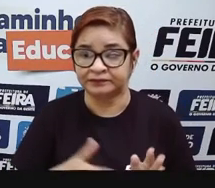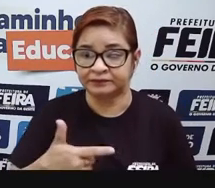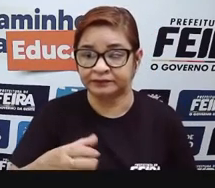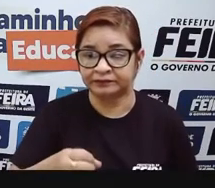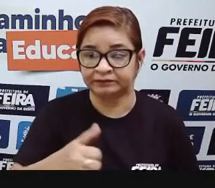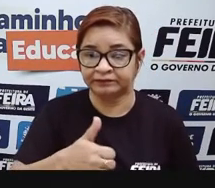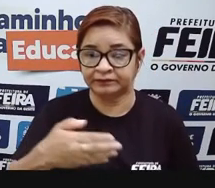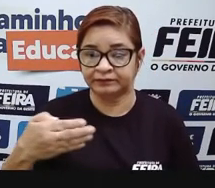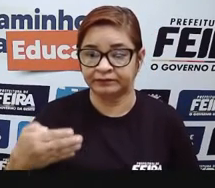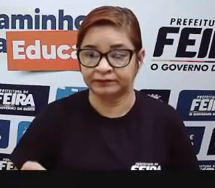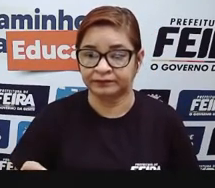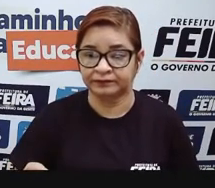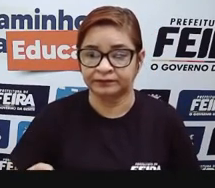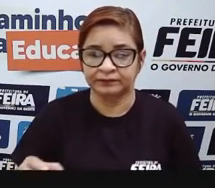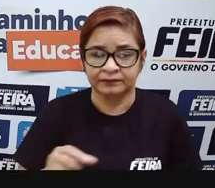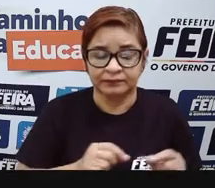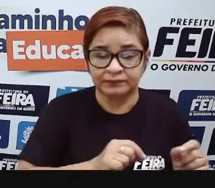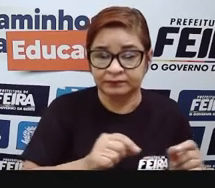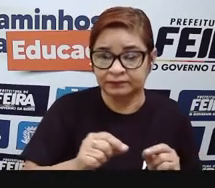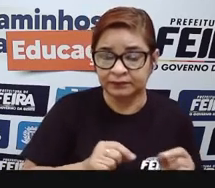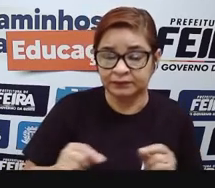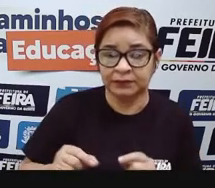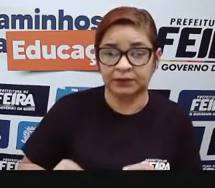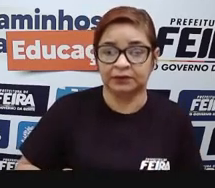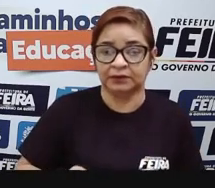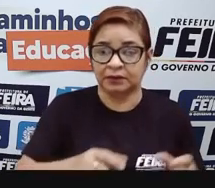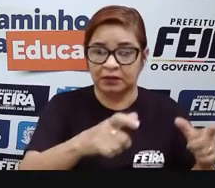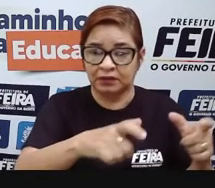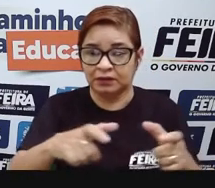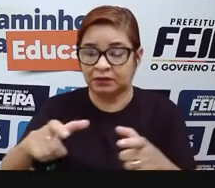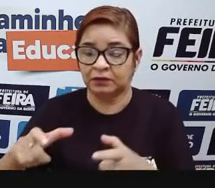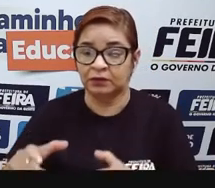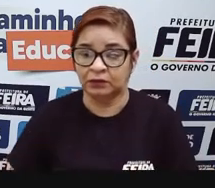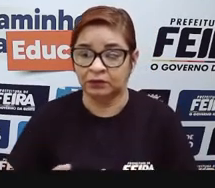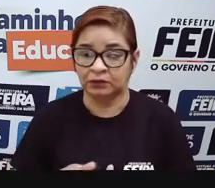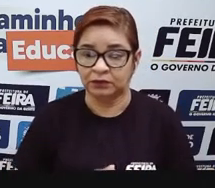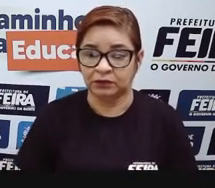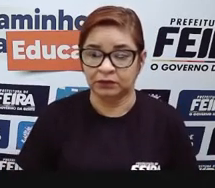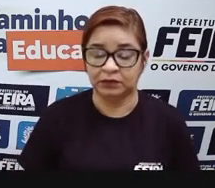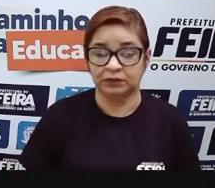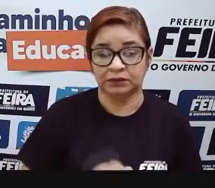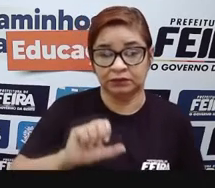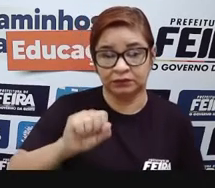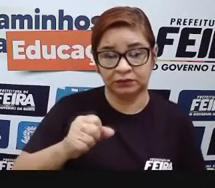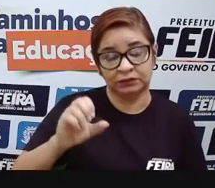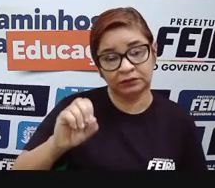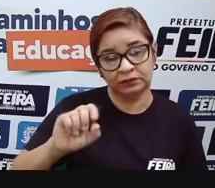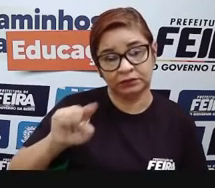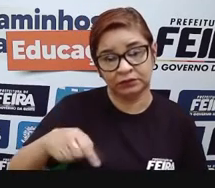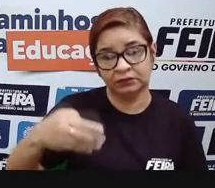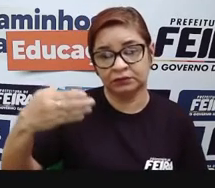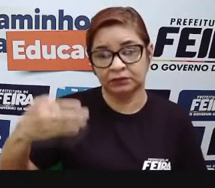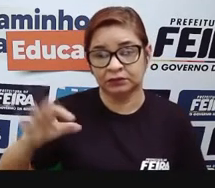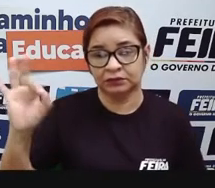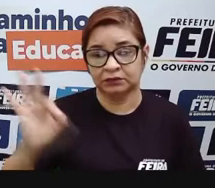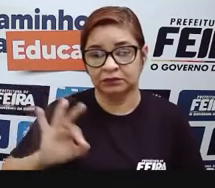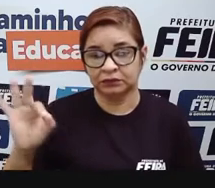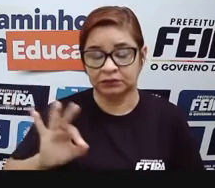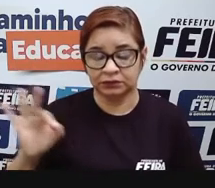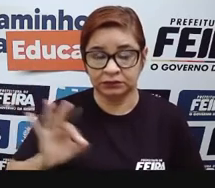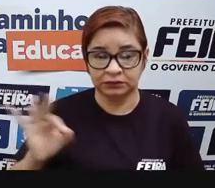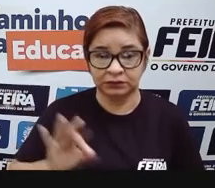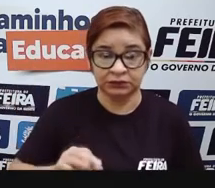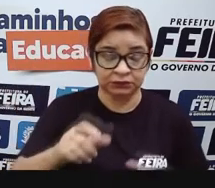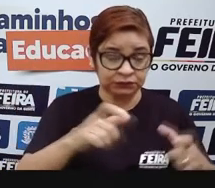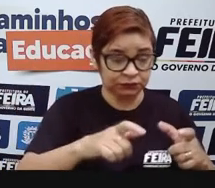existem 6.155 estabelecimentos, sendo 80,4%